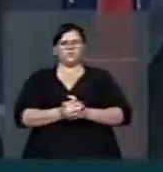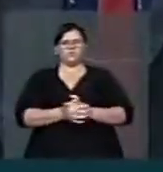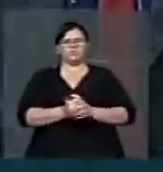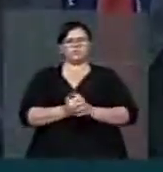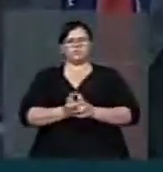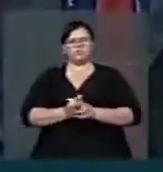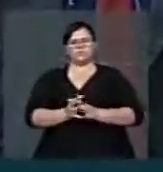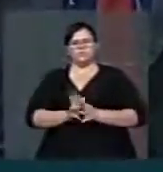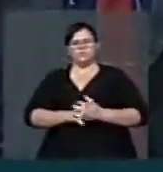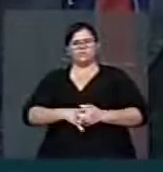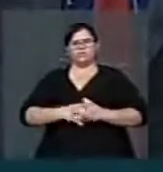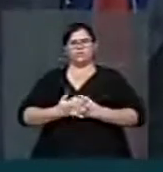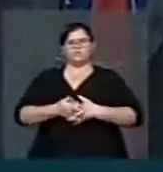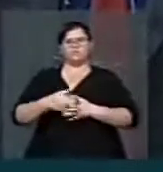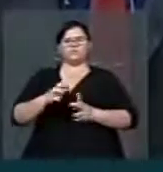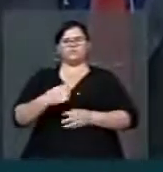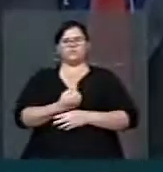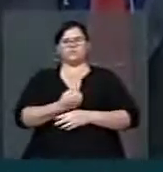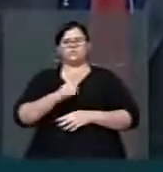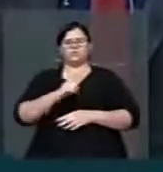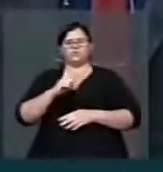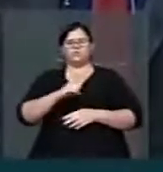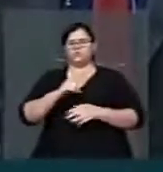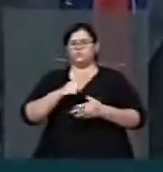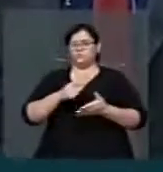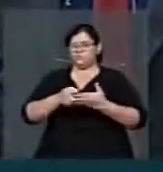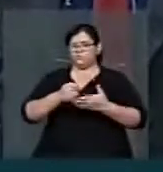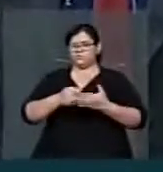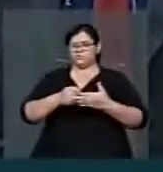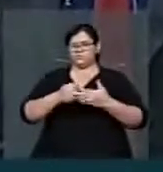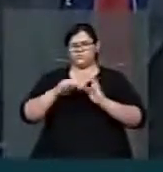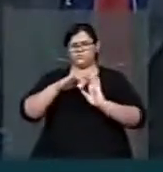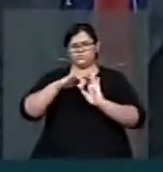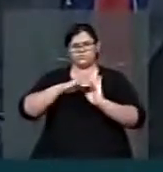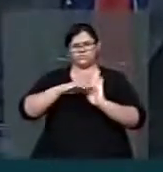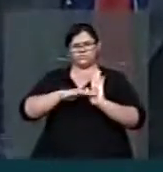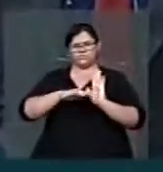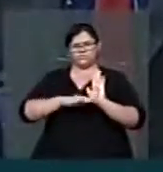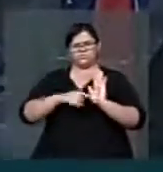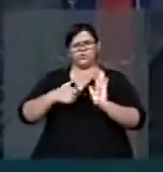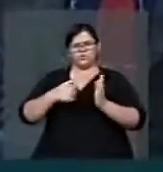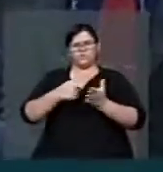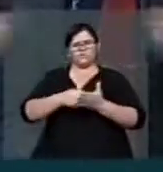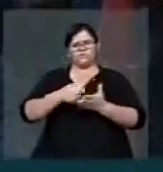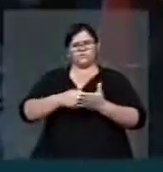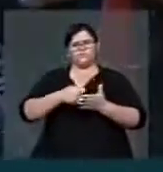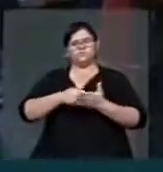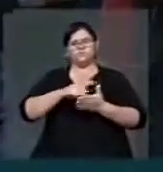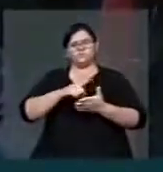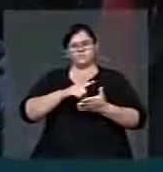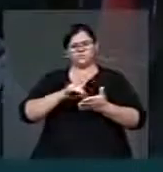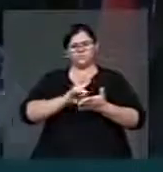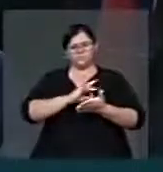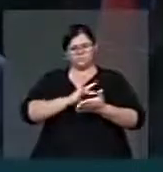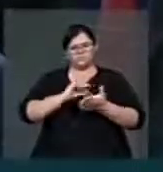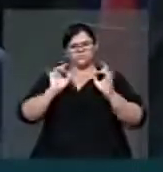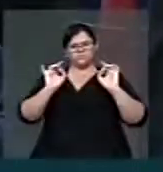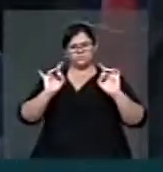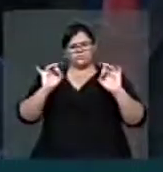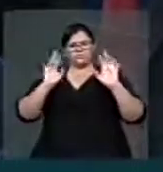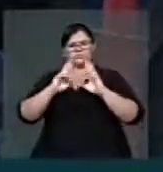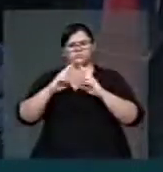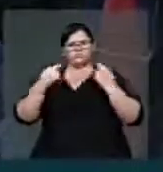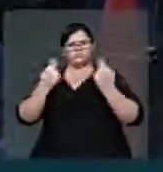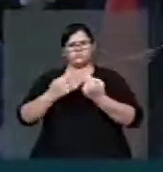ordem de inscrição. Eu vou voltar a insistir que houve inscrição para esta sessão extraordinária